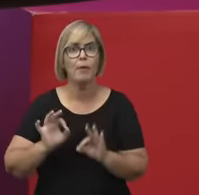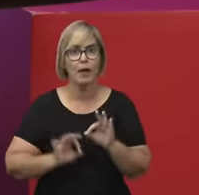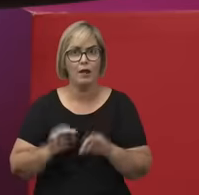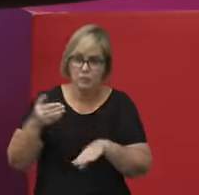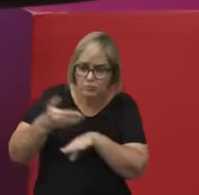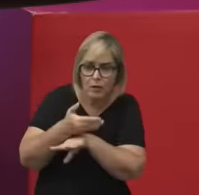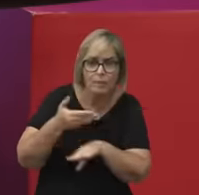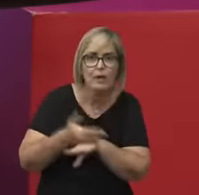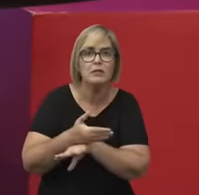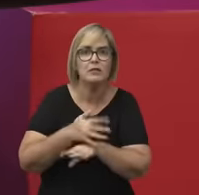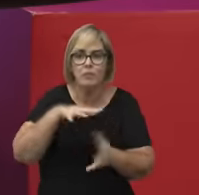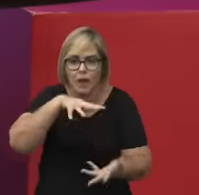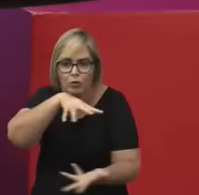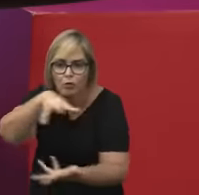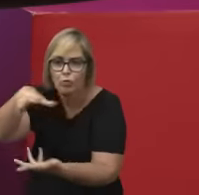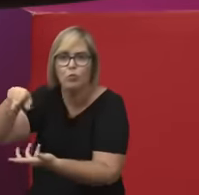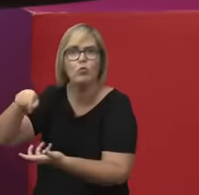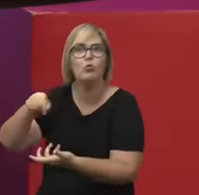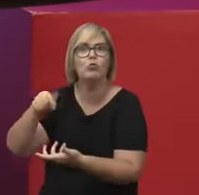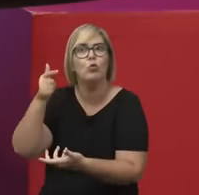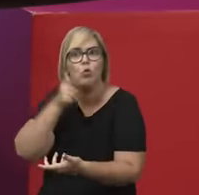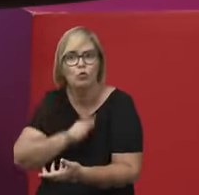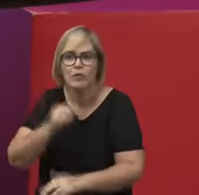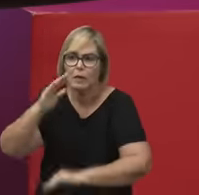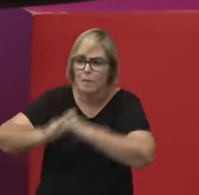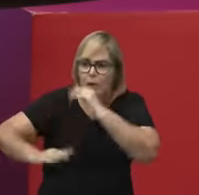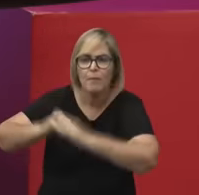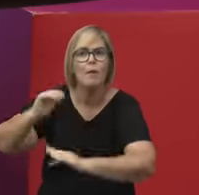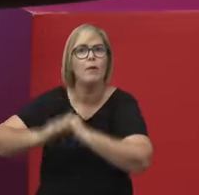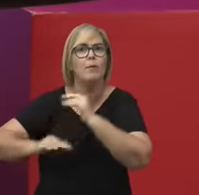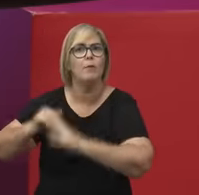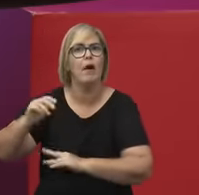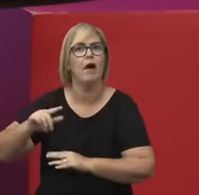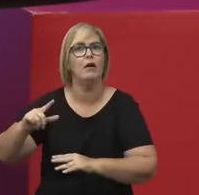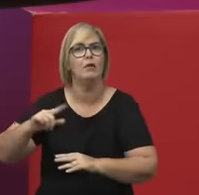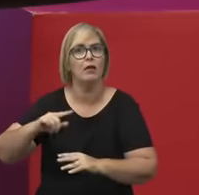do mundo como ele se encontra hoje, de um mundo diverso e plural.